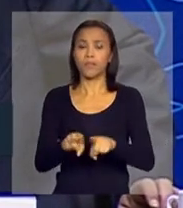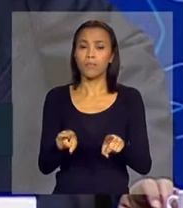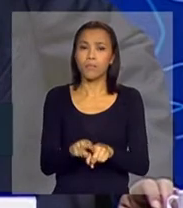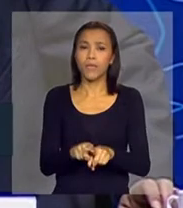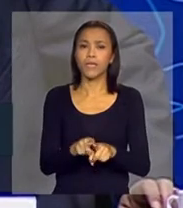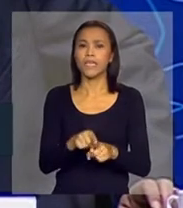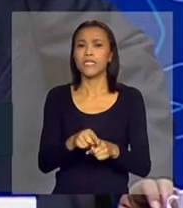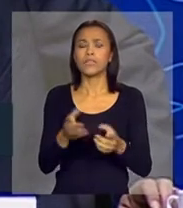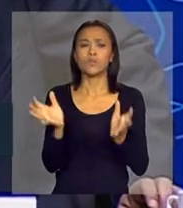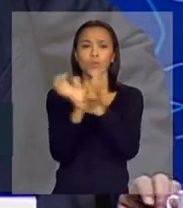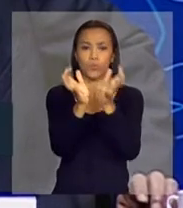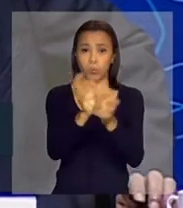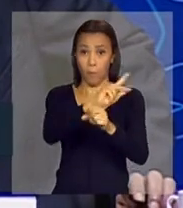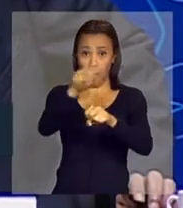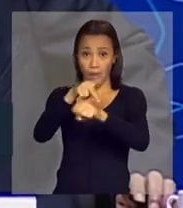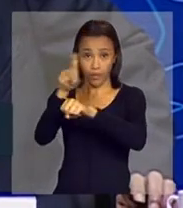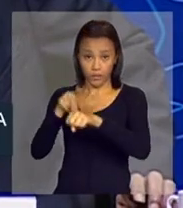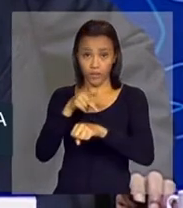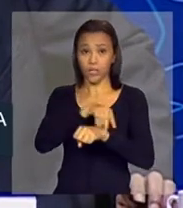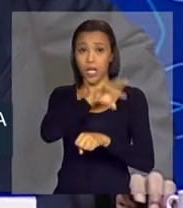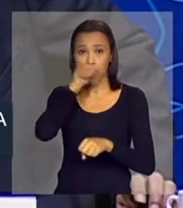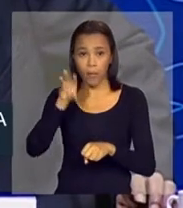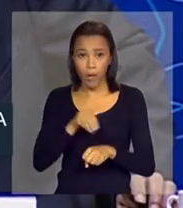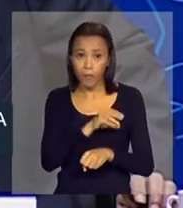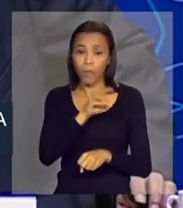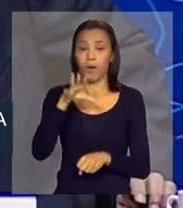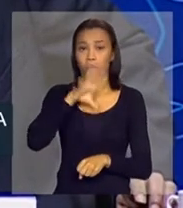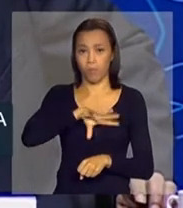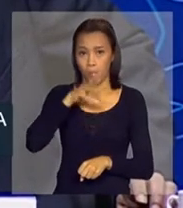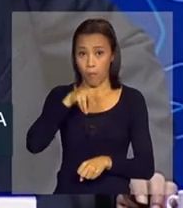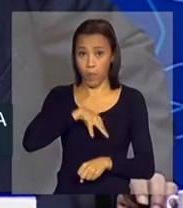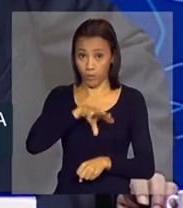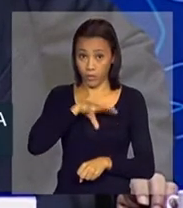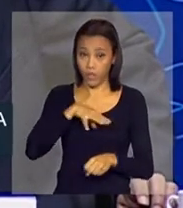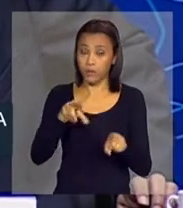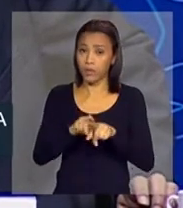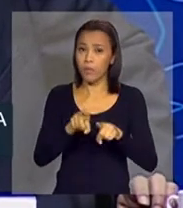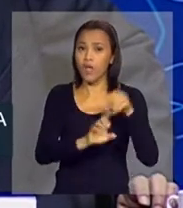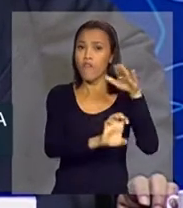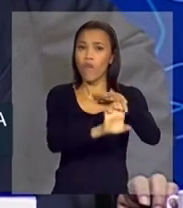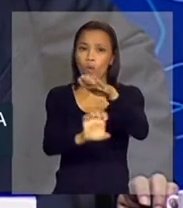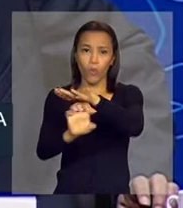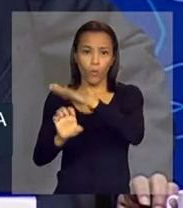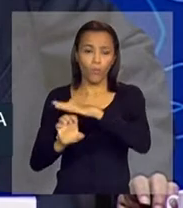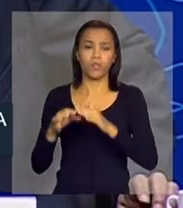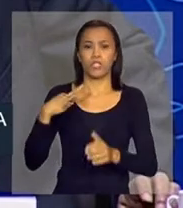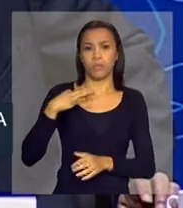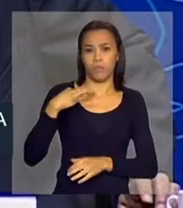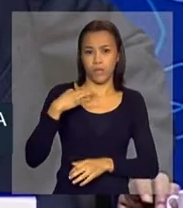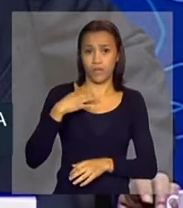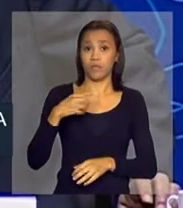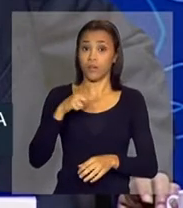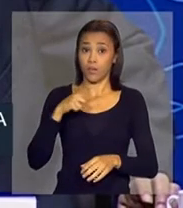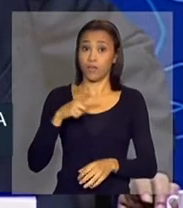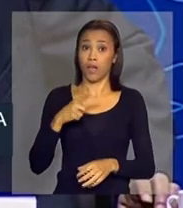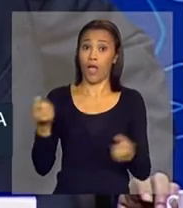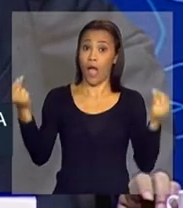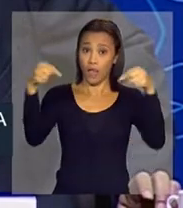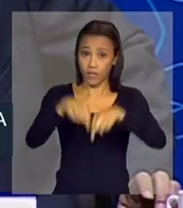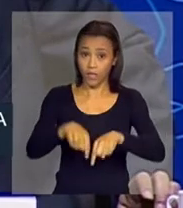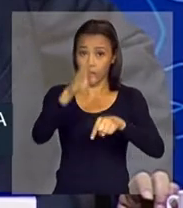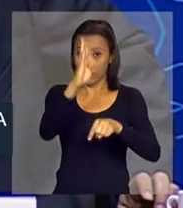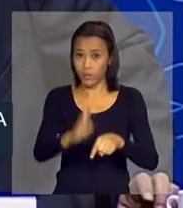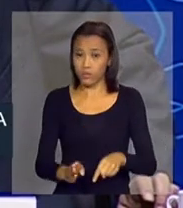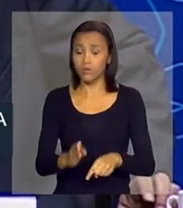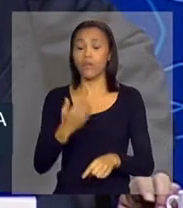comunidade de língua portuguesa, nós queremos voluntários de empresas brasileiras ou instaladas no Brasil, nós queremos